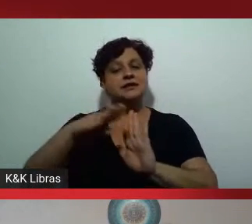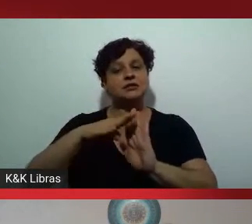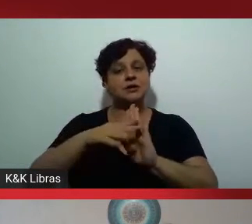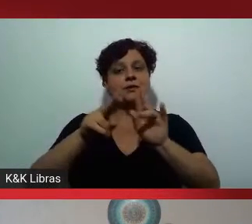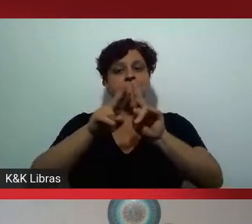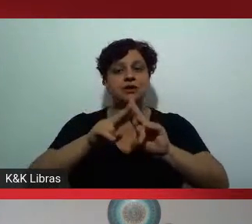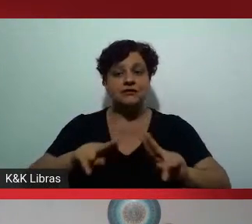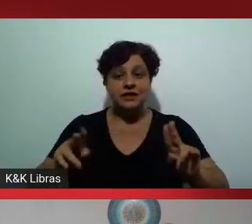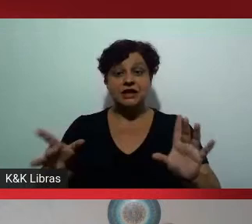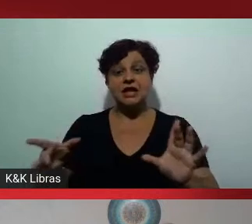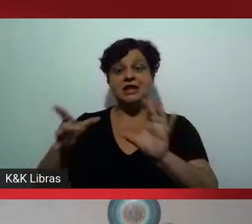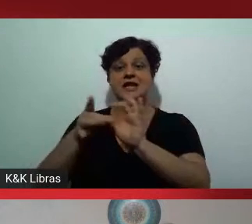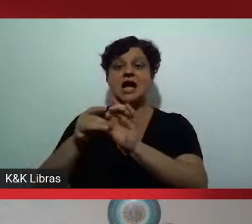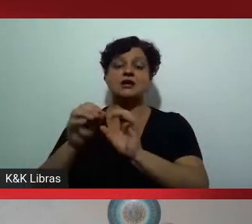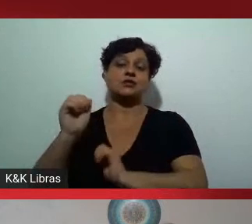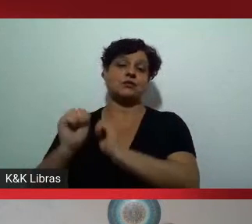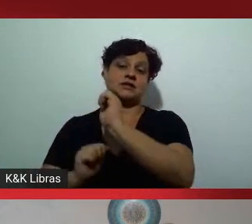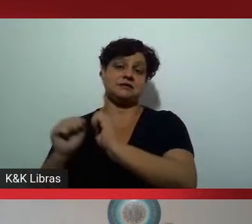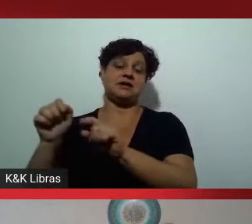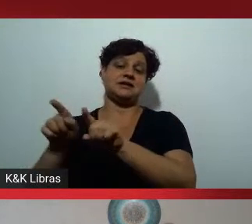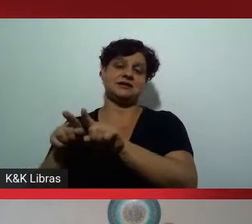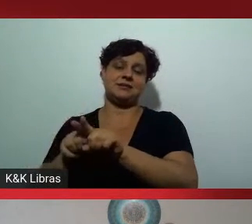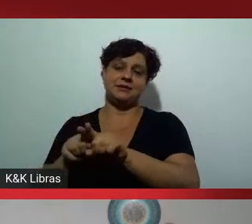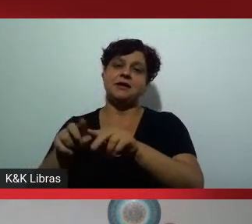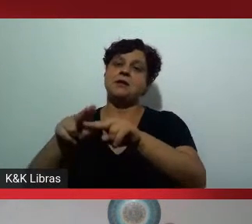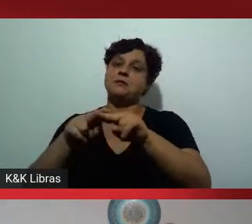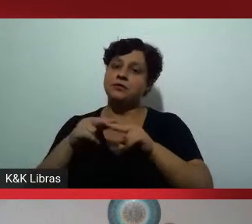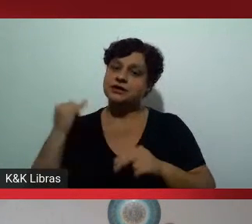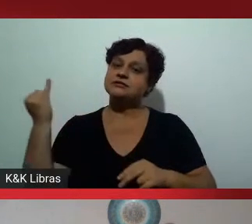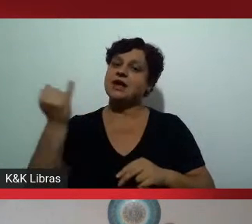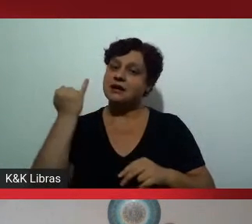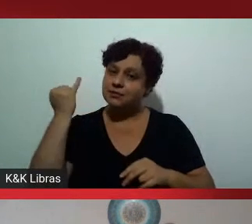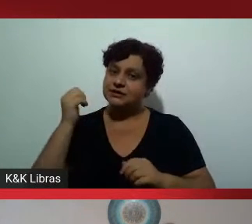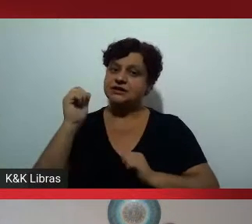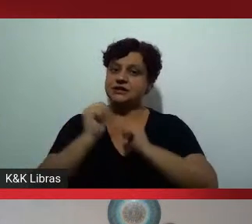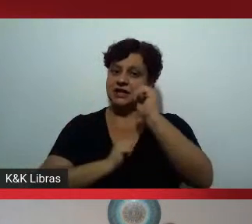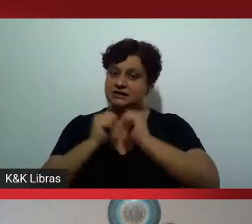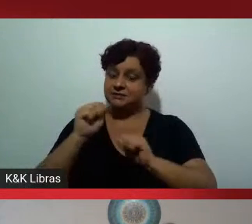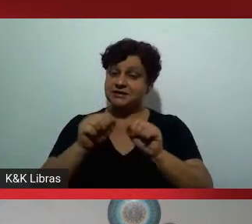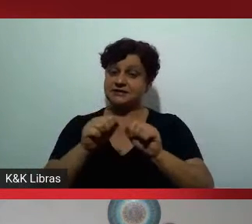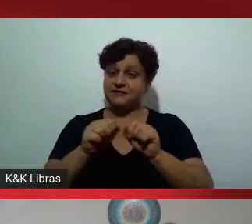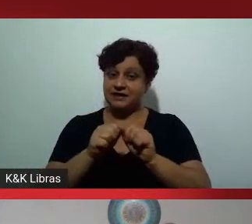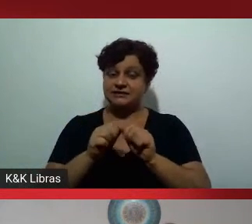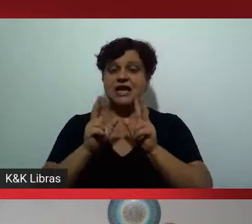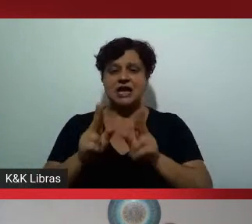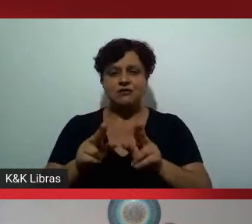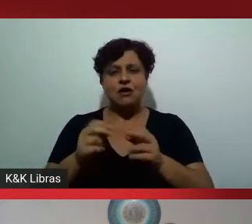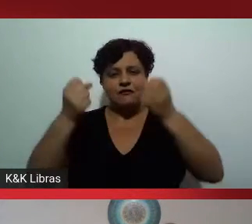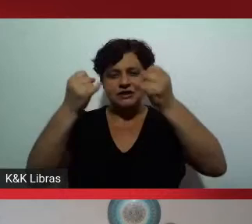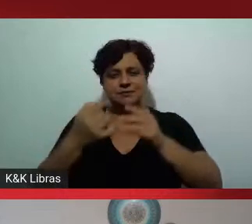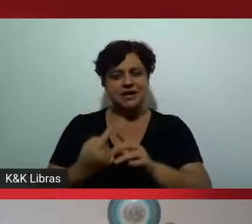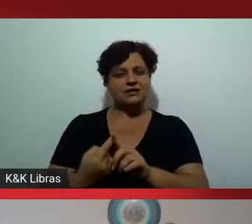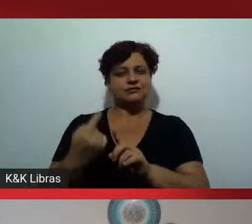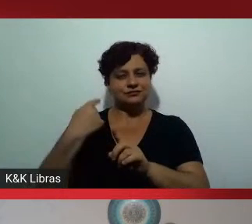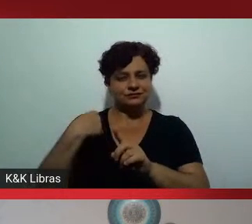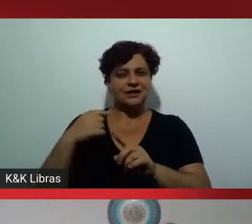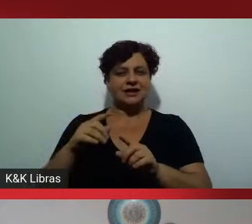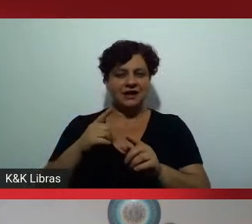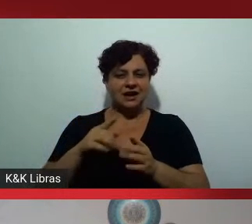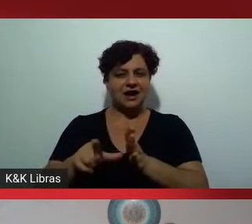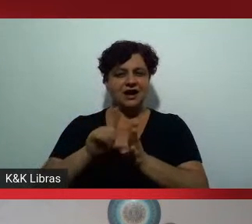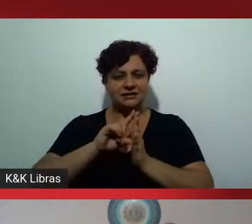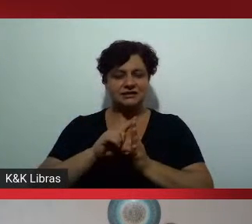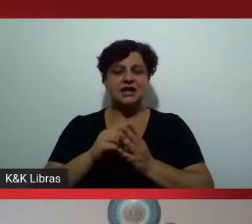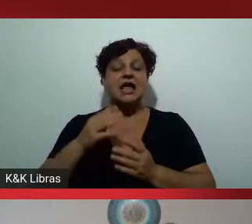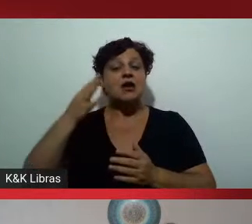programa das empresas. Logo, é importante que as empresas, como foi feito na mesa anterior, compreendam como é que o